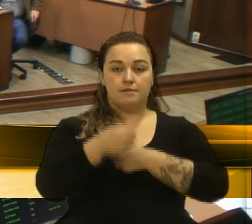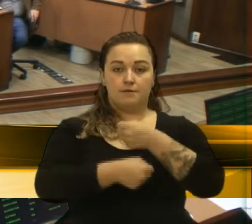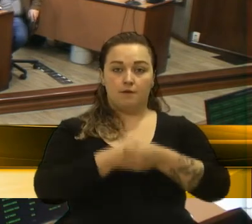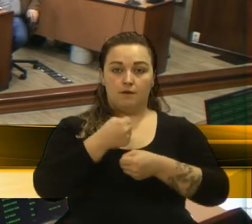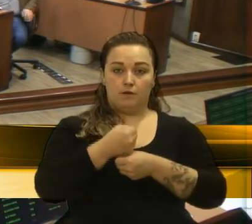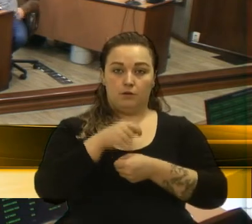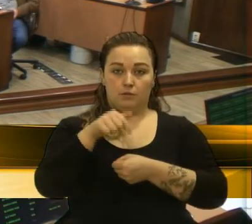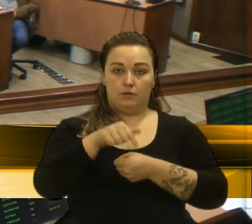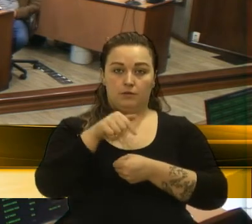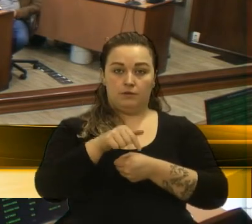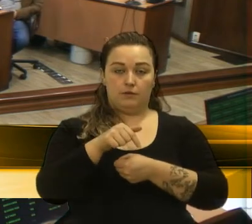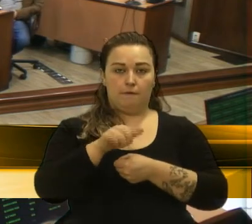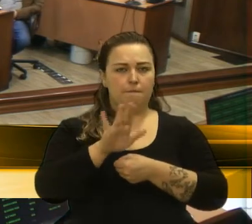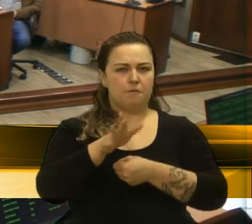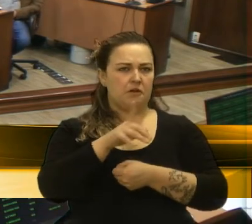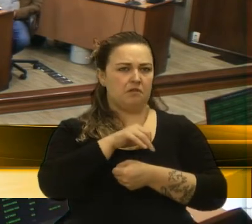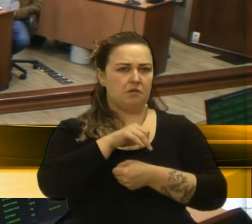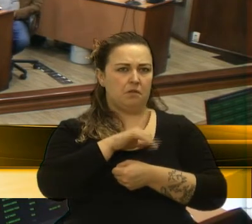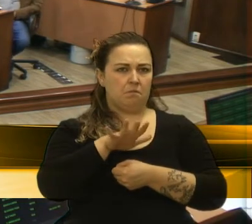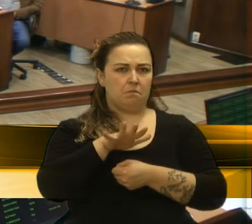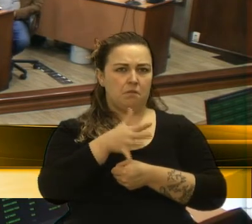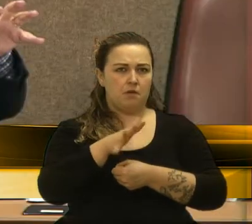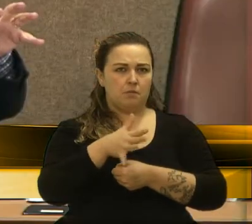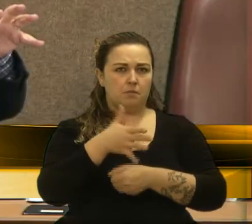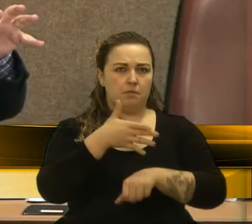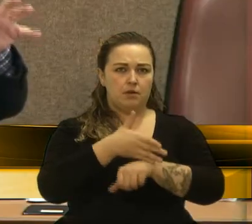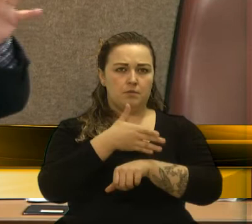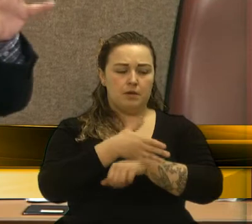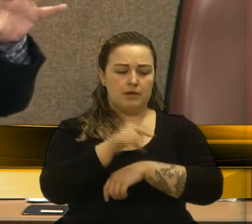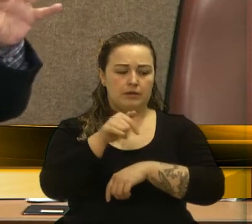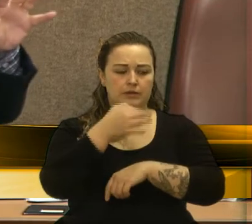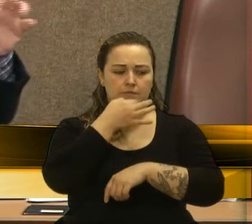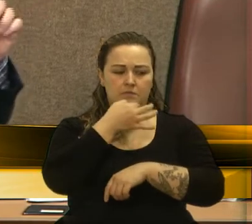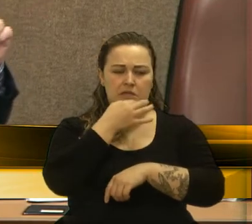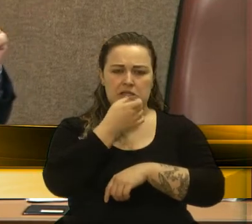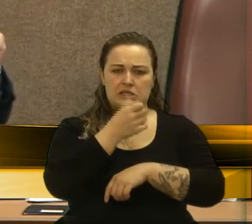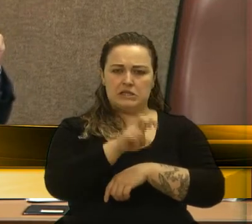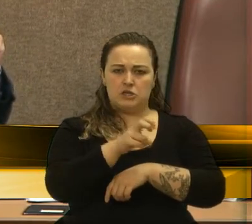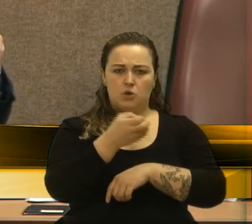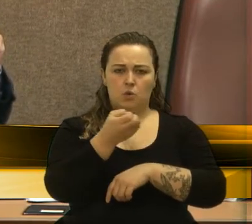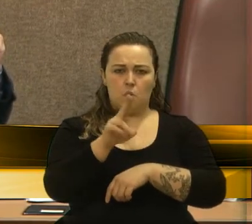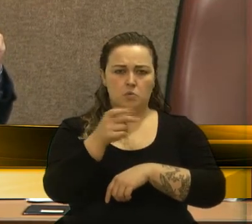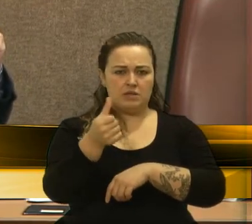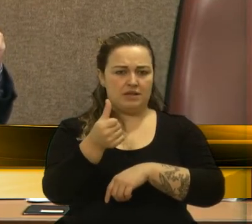ele já deve ter estado aqui em Caxias do Sul umas cinco ou seis vezes.